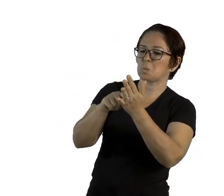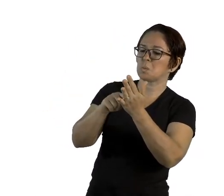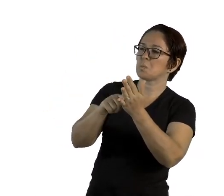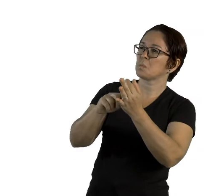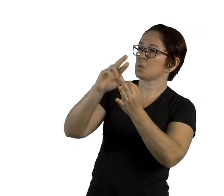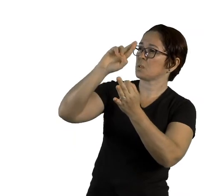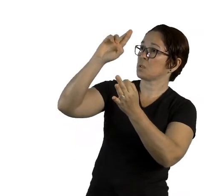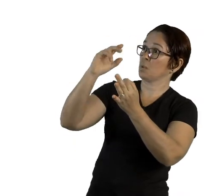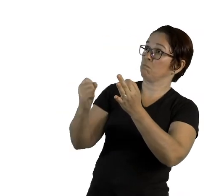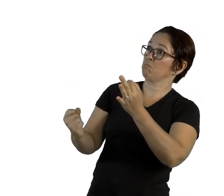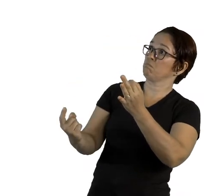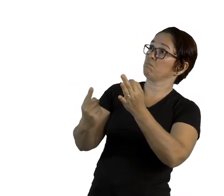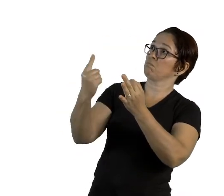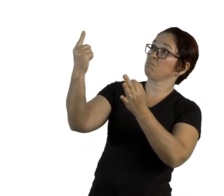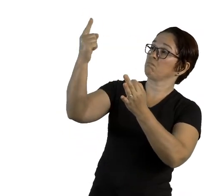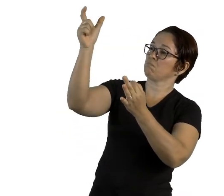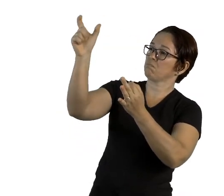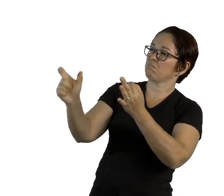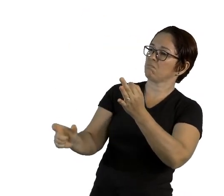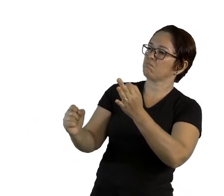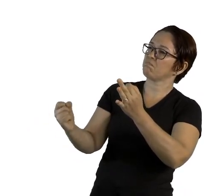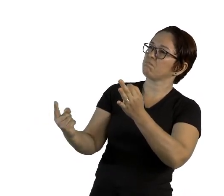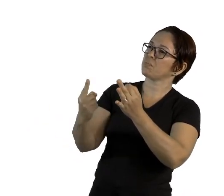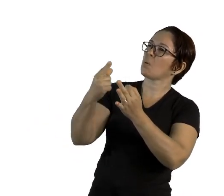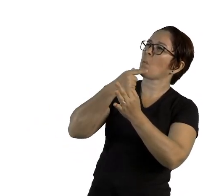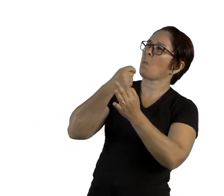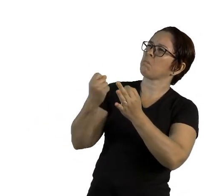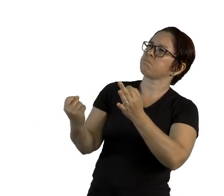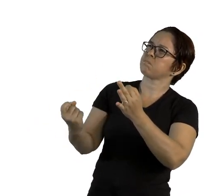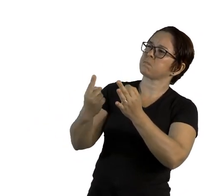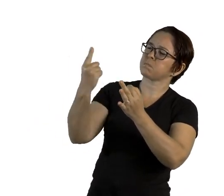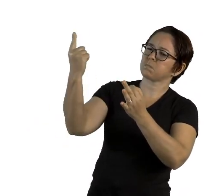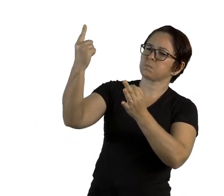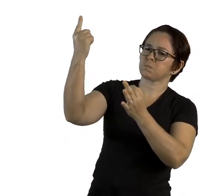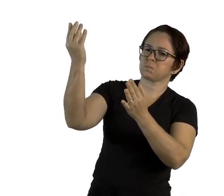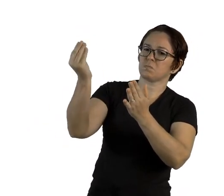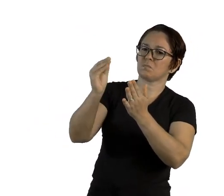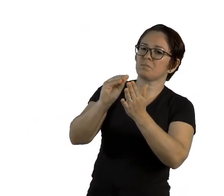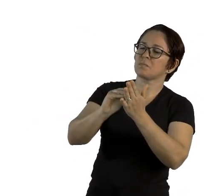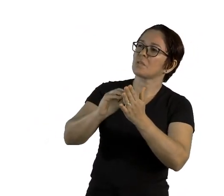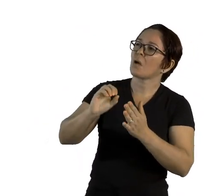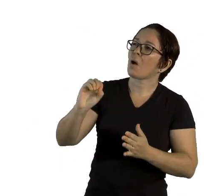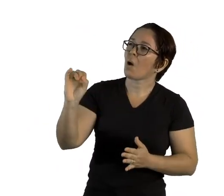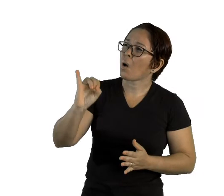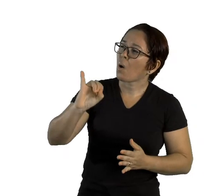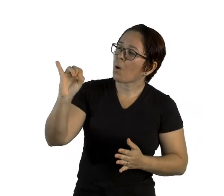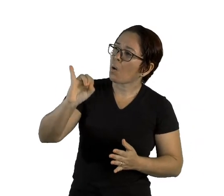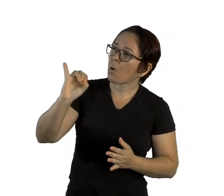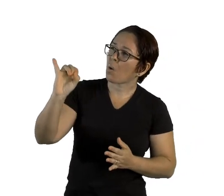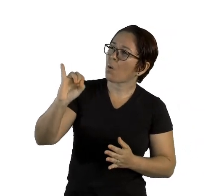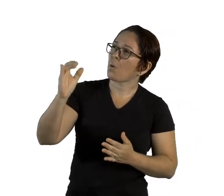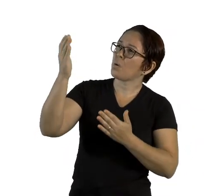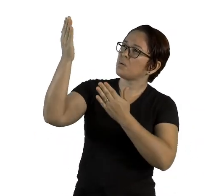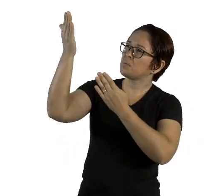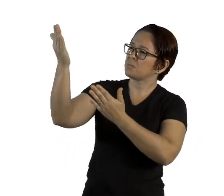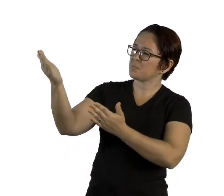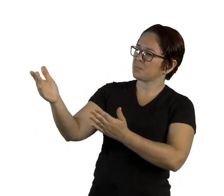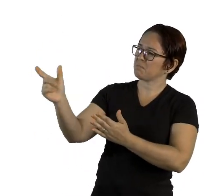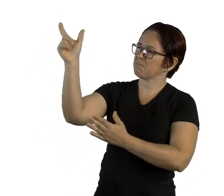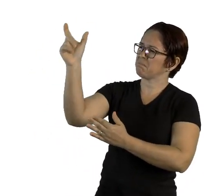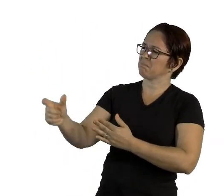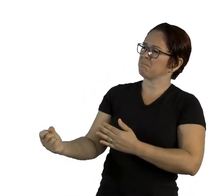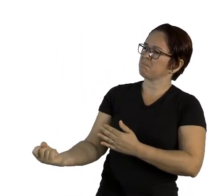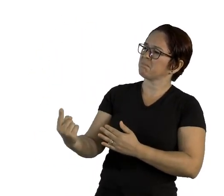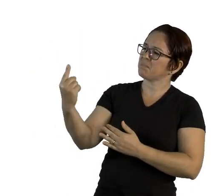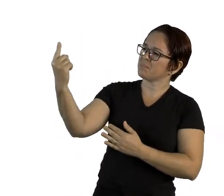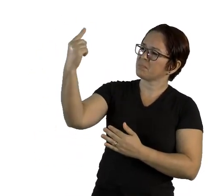Cartão postal do senhor gigante Olá, senhor gigante. Eu e a minha mãe e a